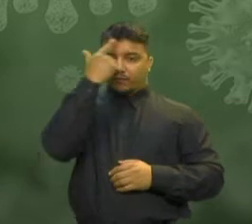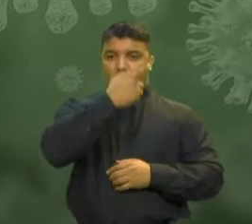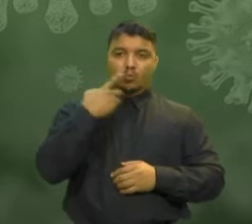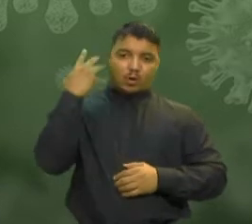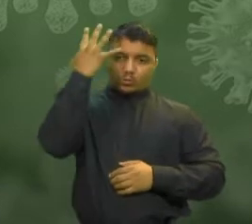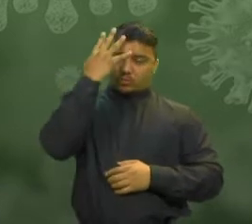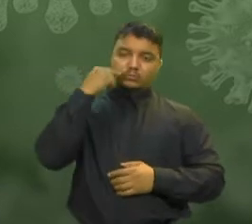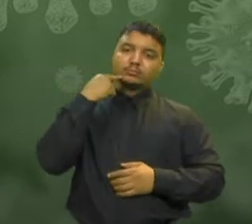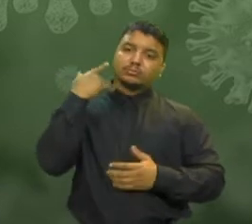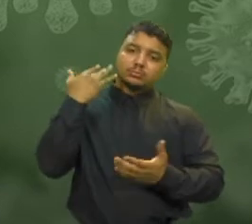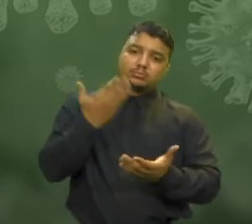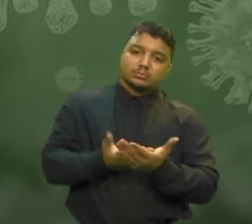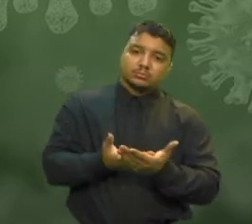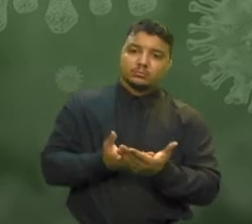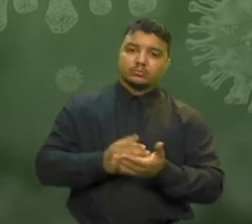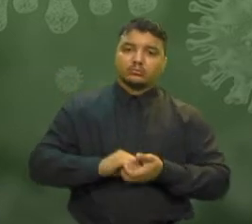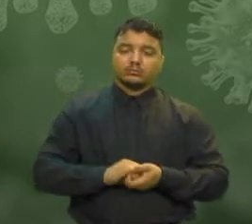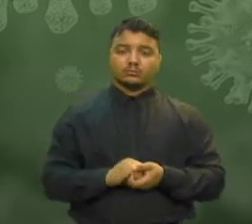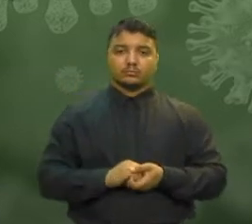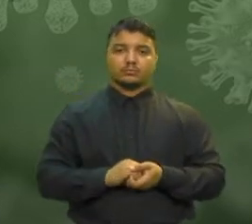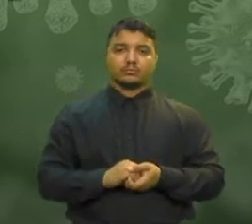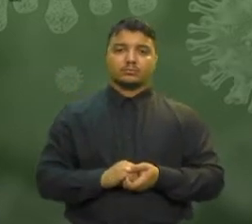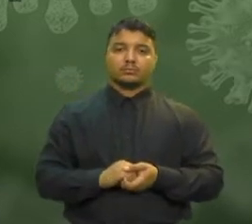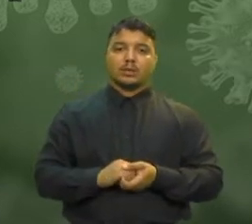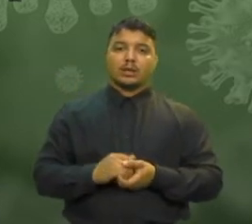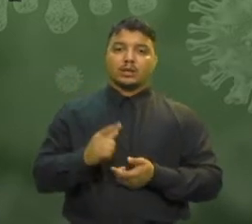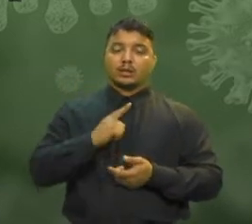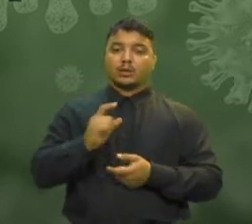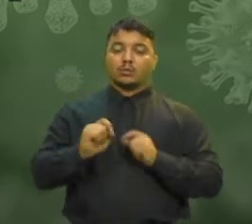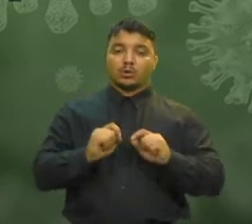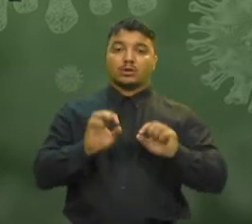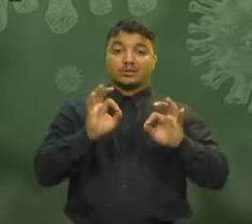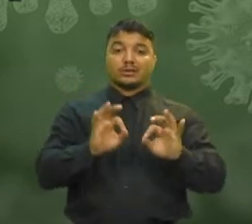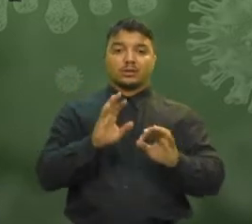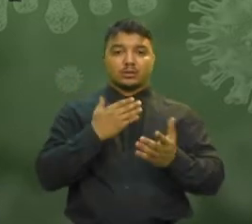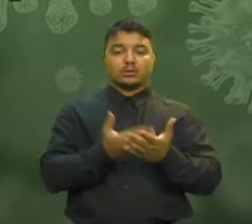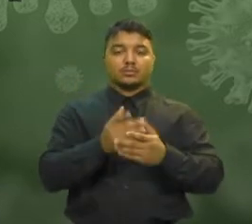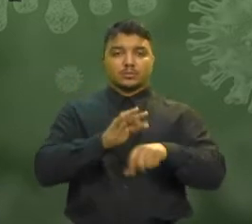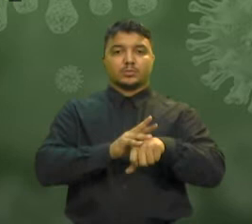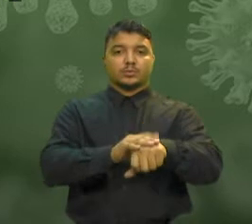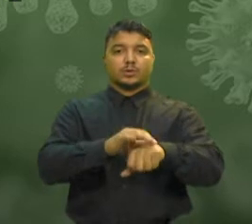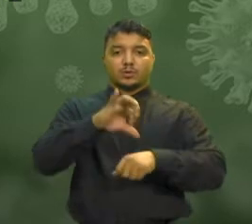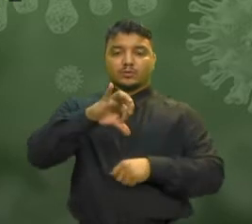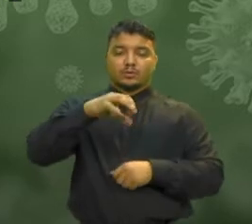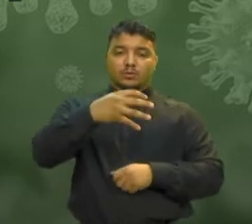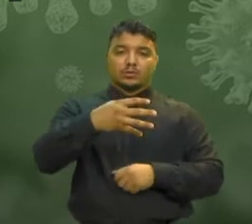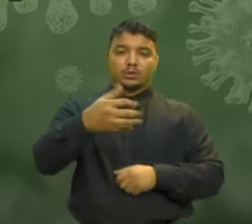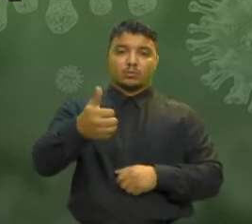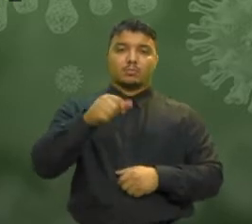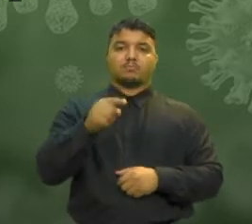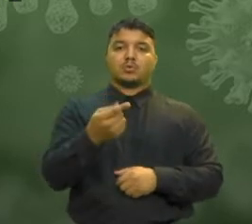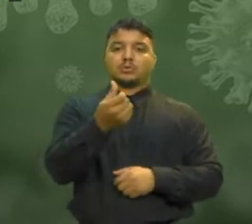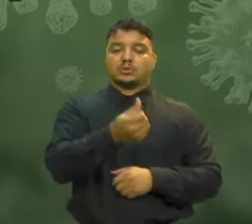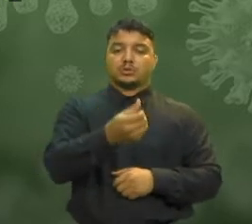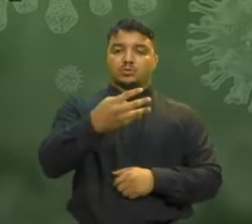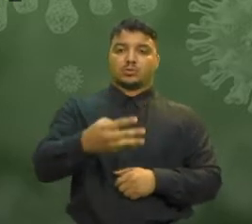pelo sistema nas últimas 24 horas O Estado contabiliza até agora 941